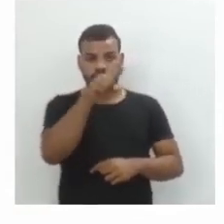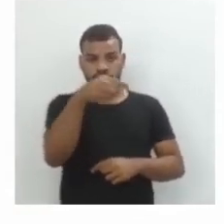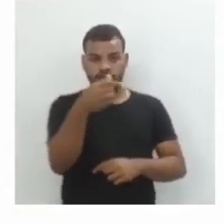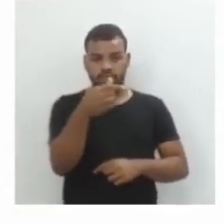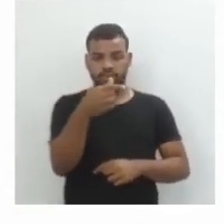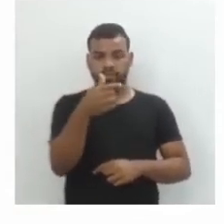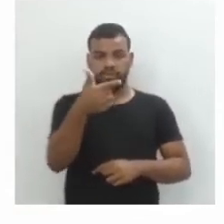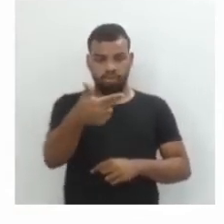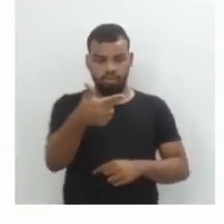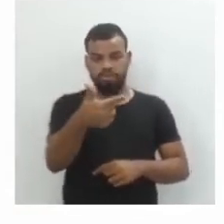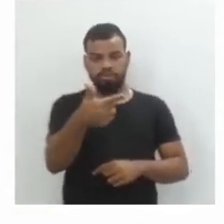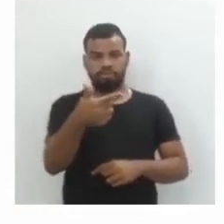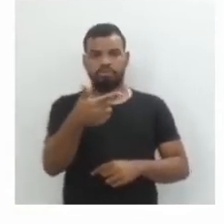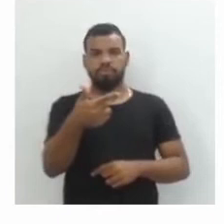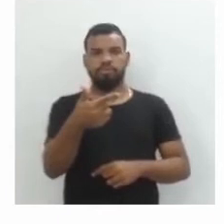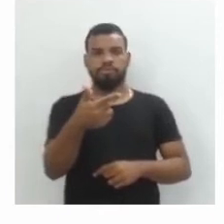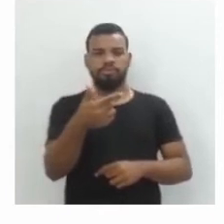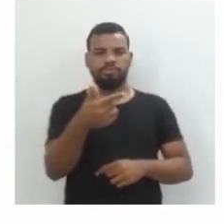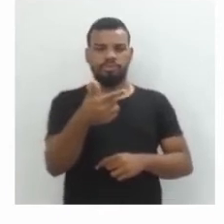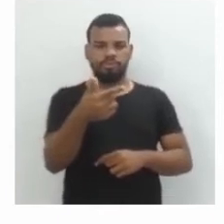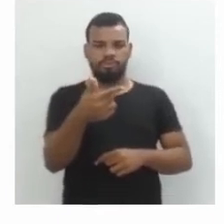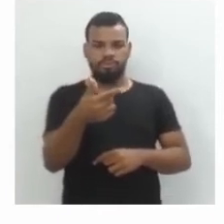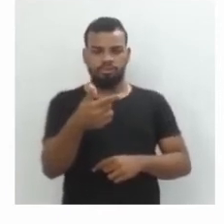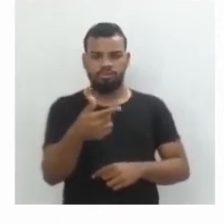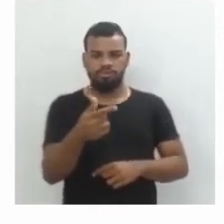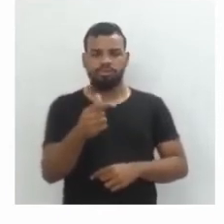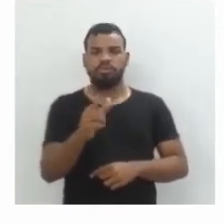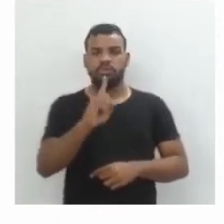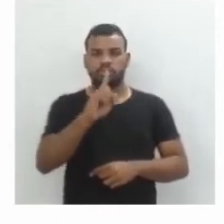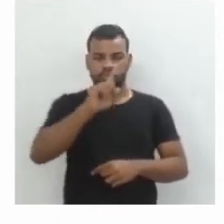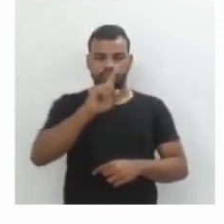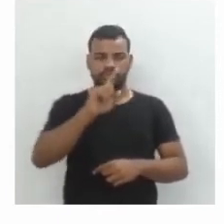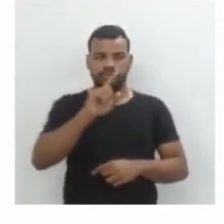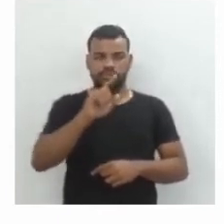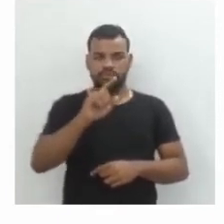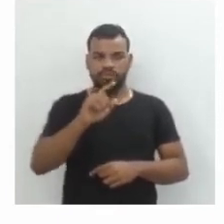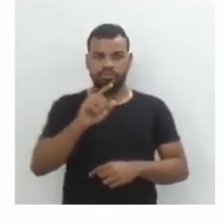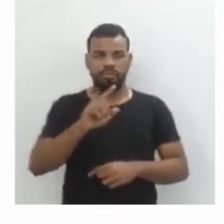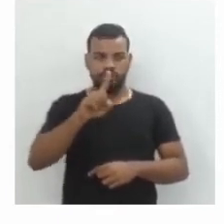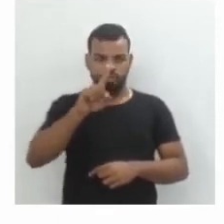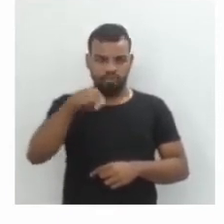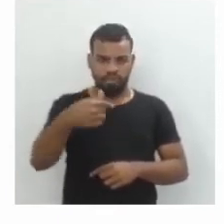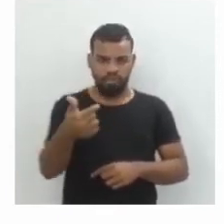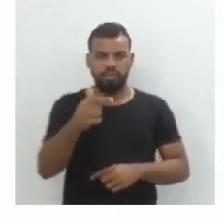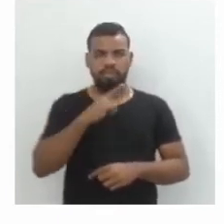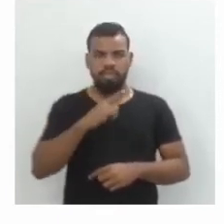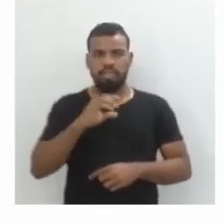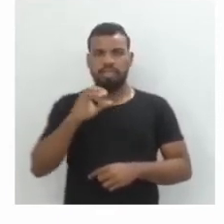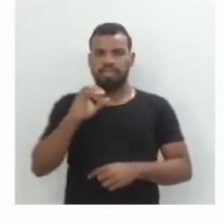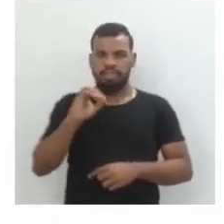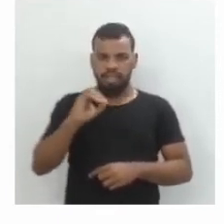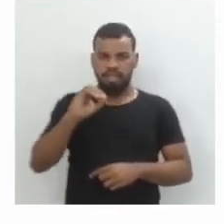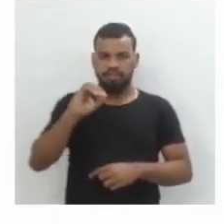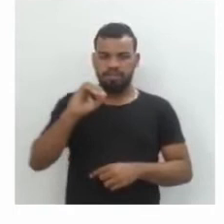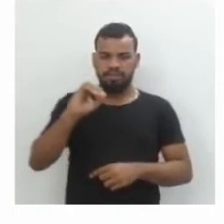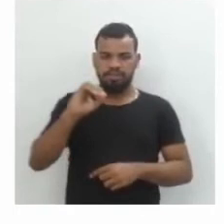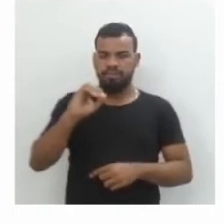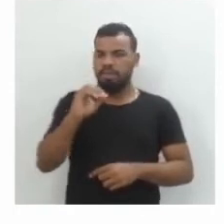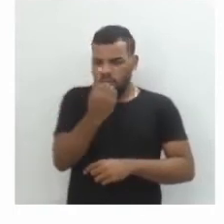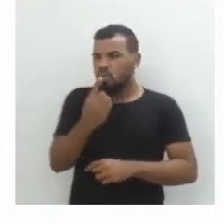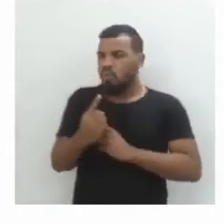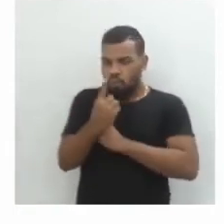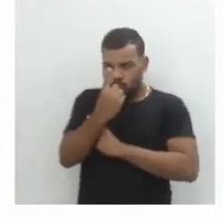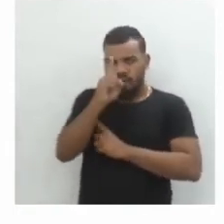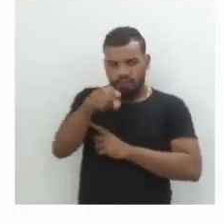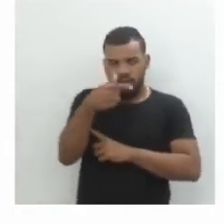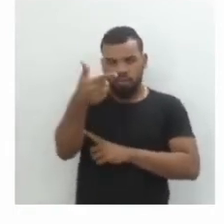gente tiver essa forma de porcentagem, gente vai ter o valor de 0,012. E